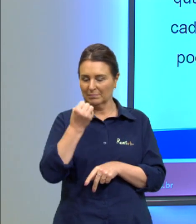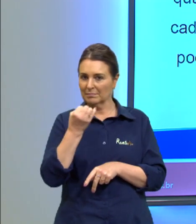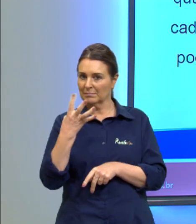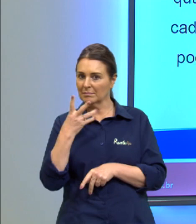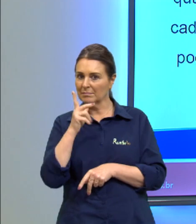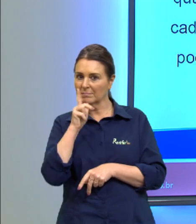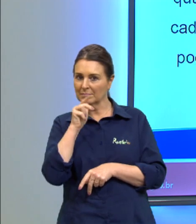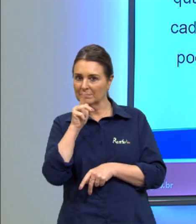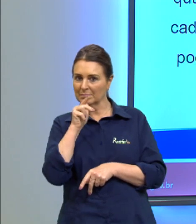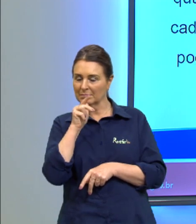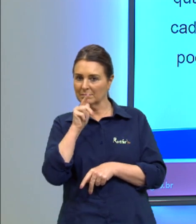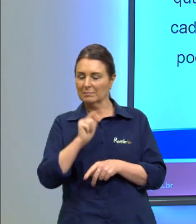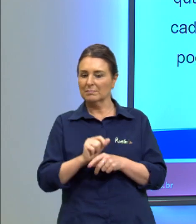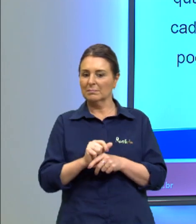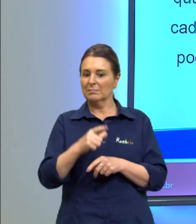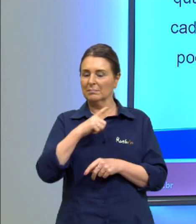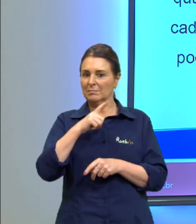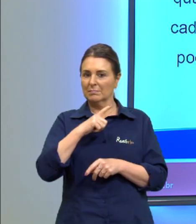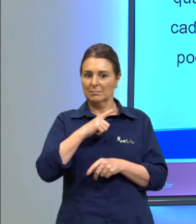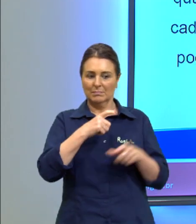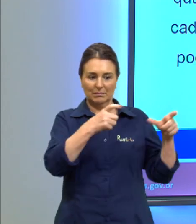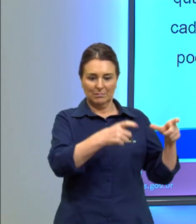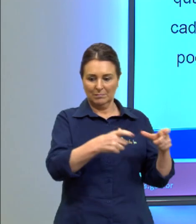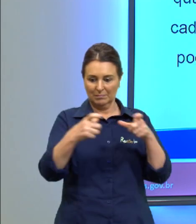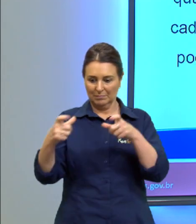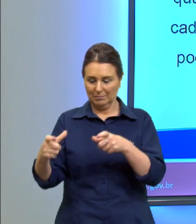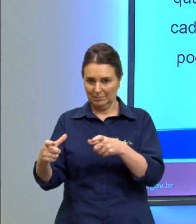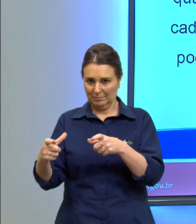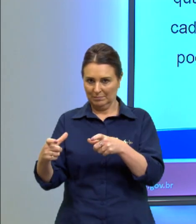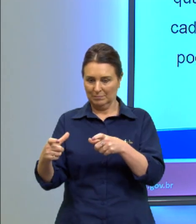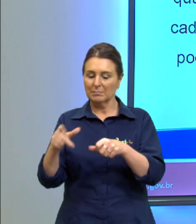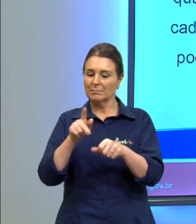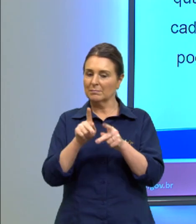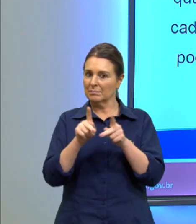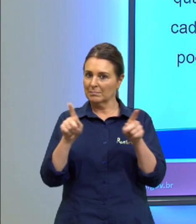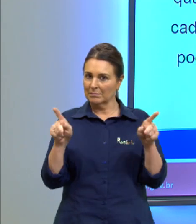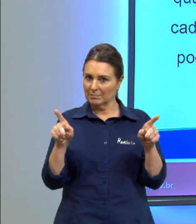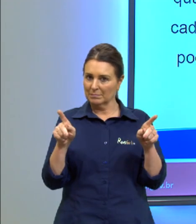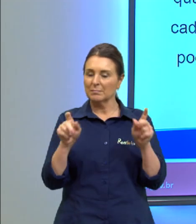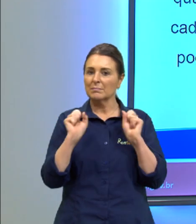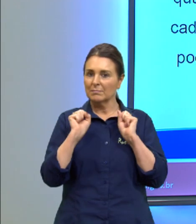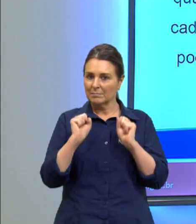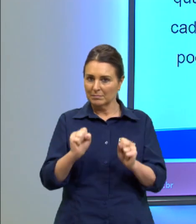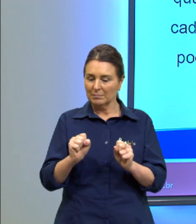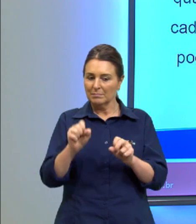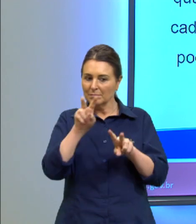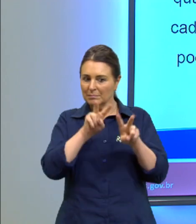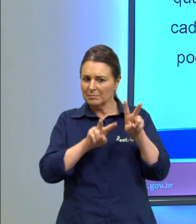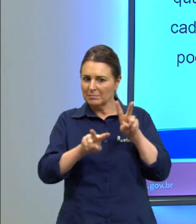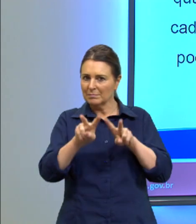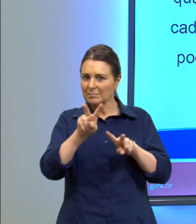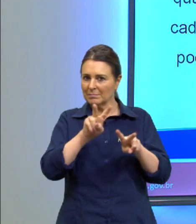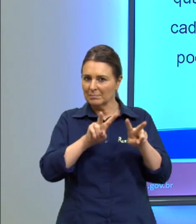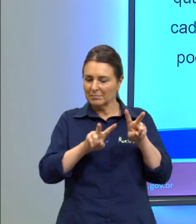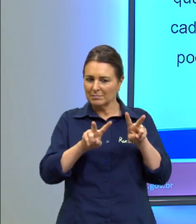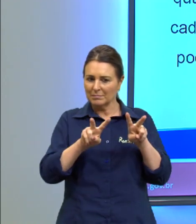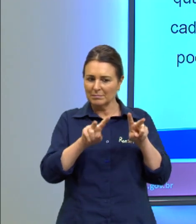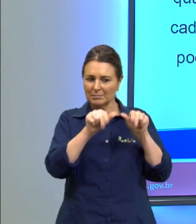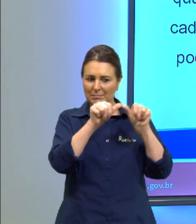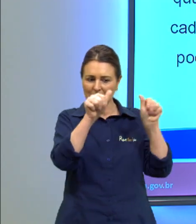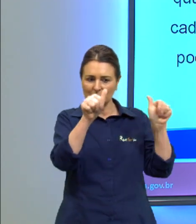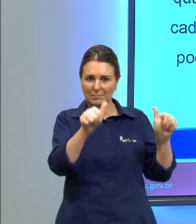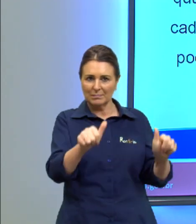de água contida em cada reservatório nesse período pode ser visualizada na figura.